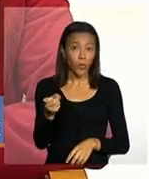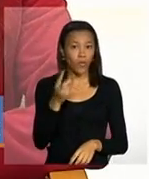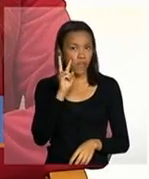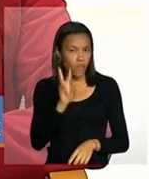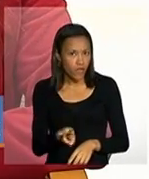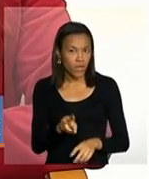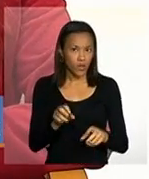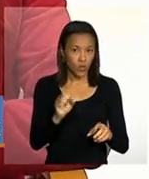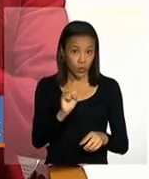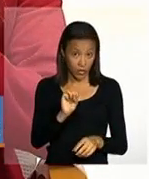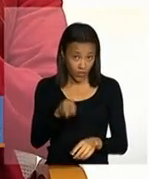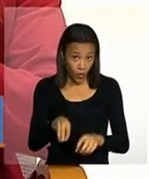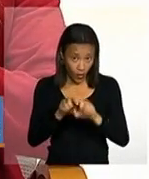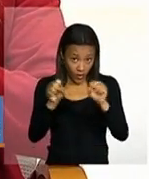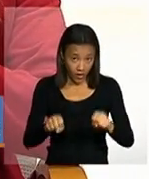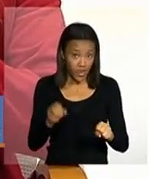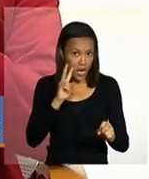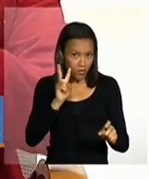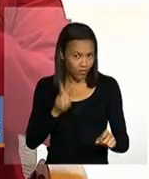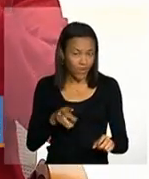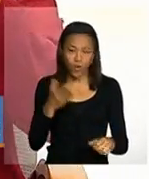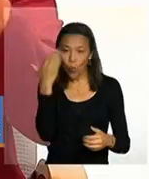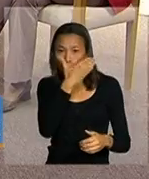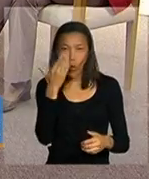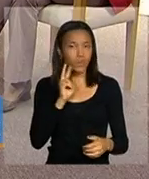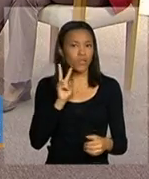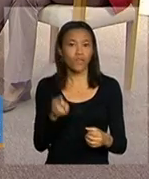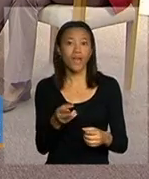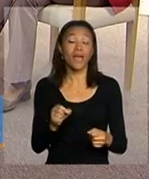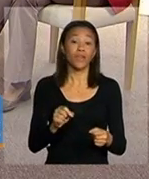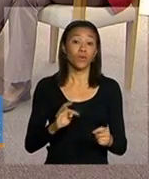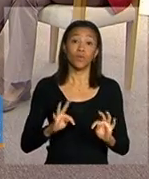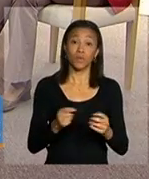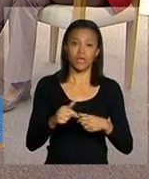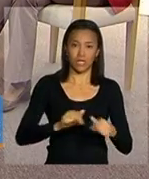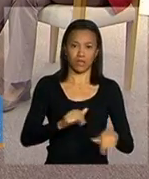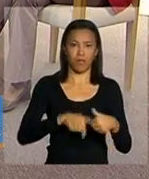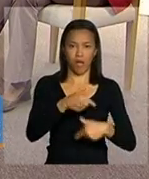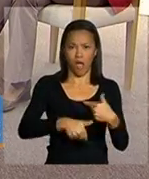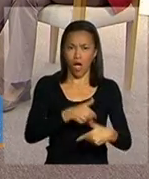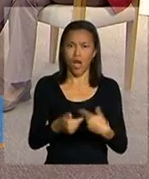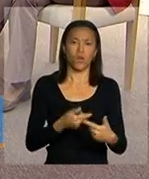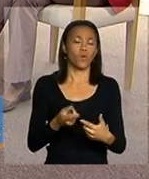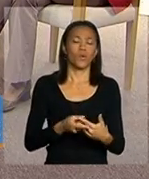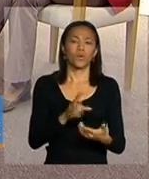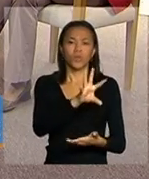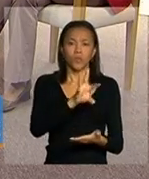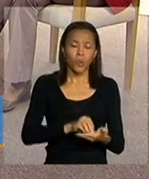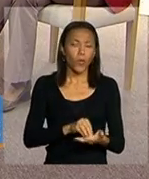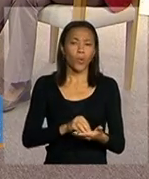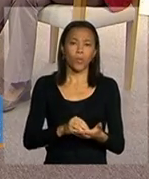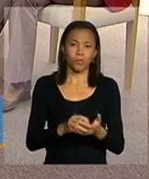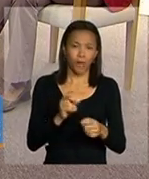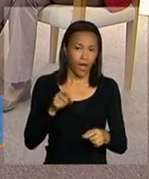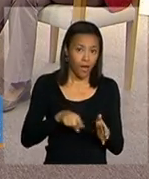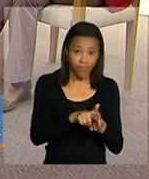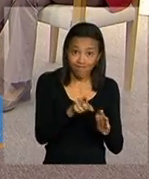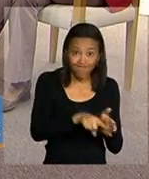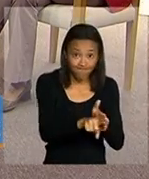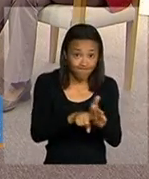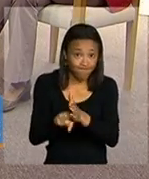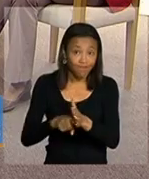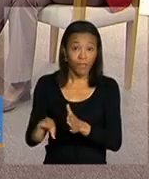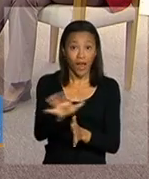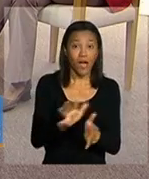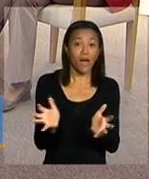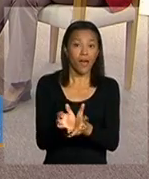parte que eles não enxergam a parte que eles não enxergam é toda essa operacionalização a geração do público para a educação acompanhar do público para a